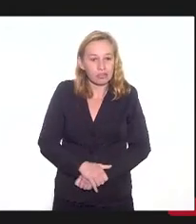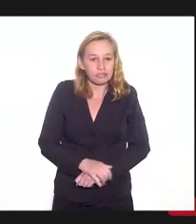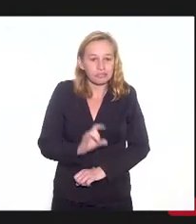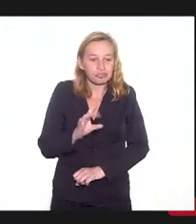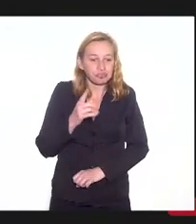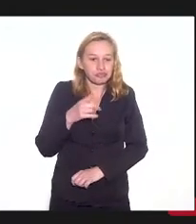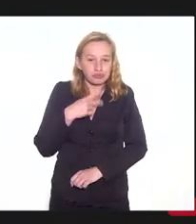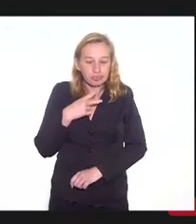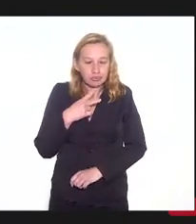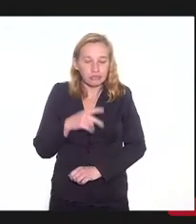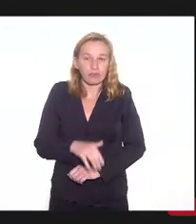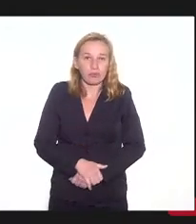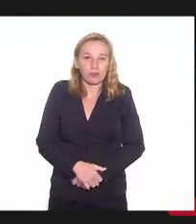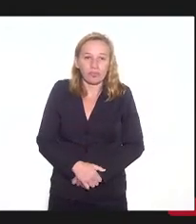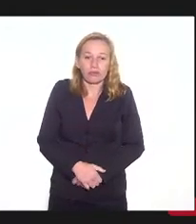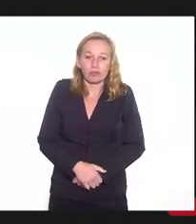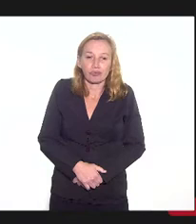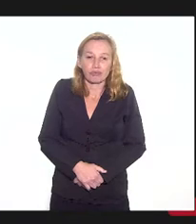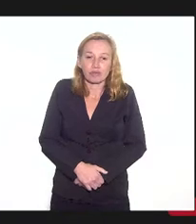refletindo não